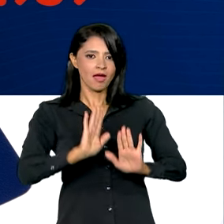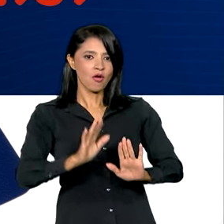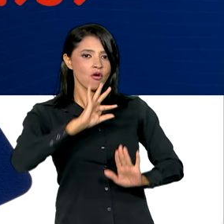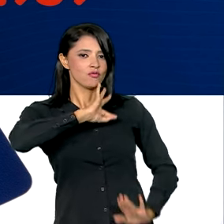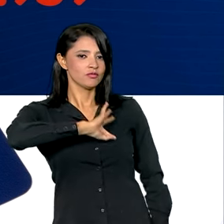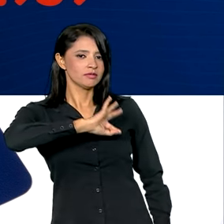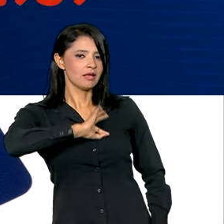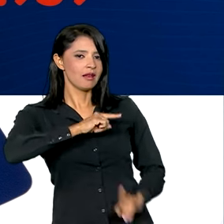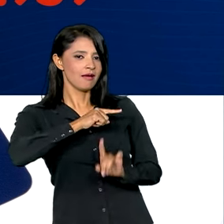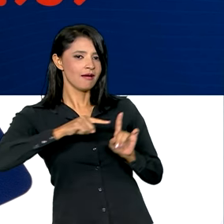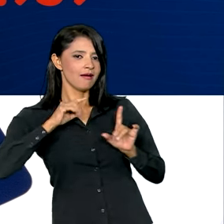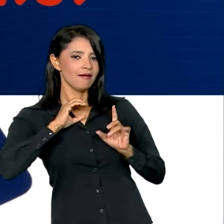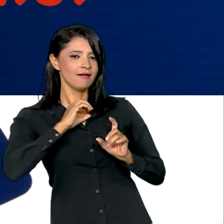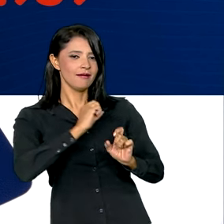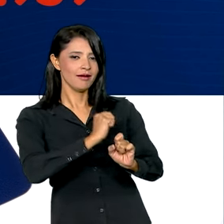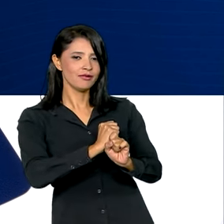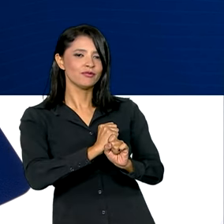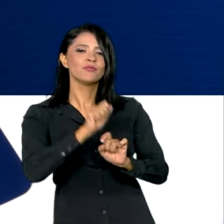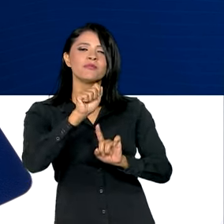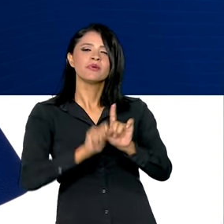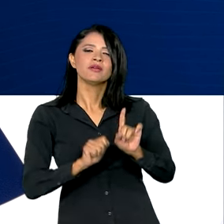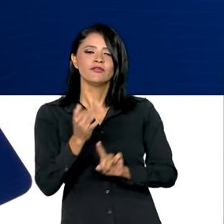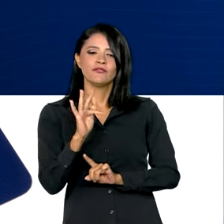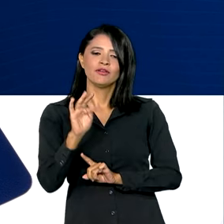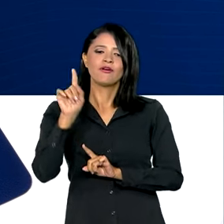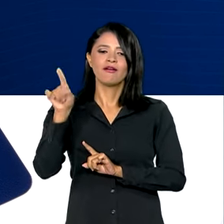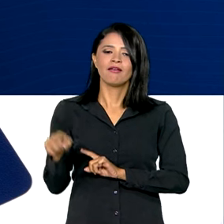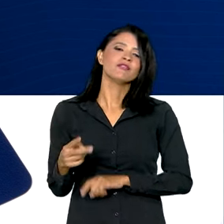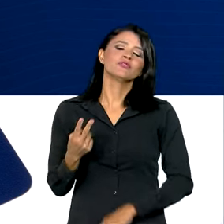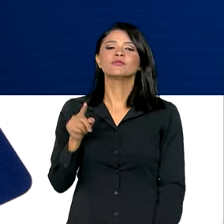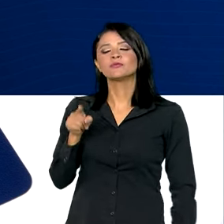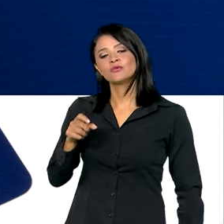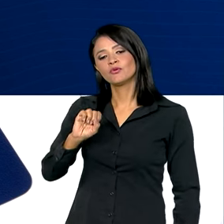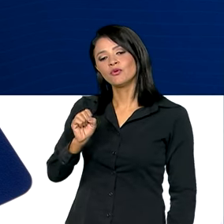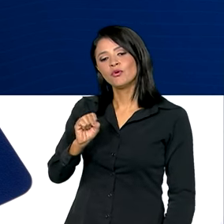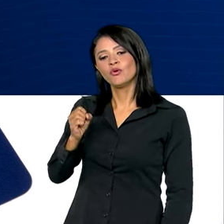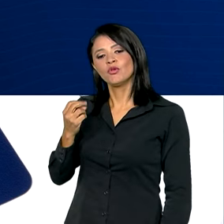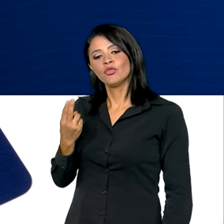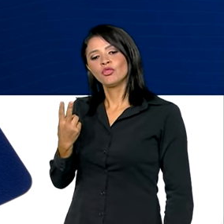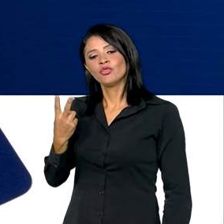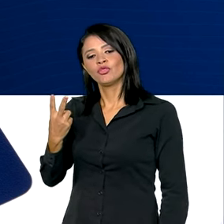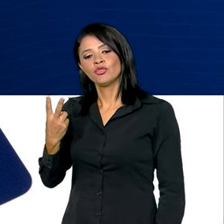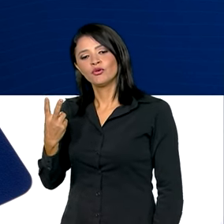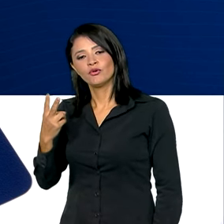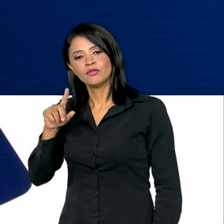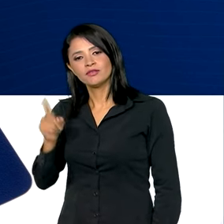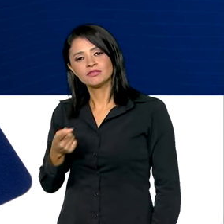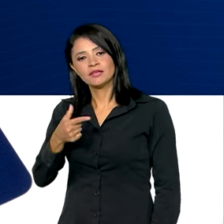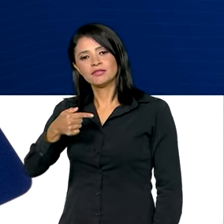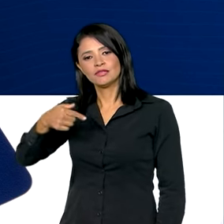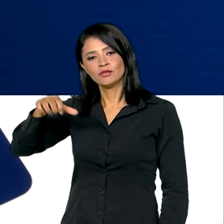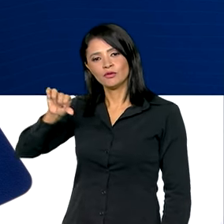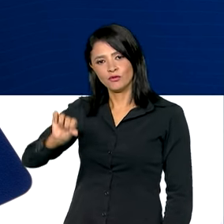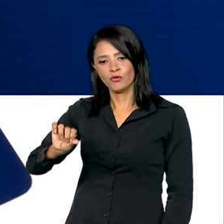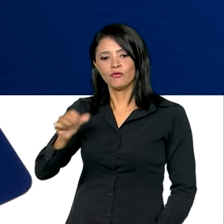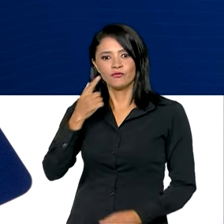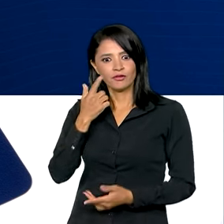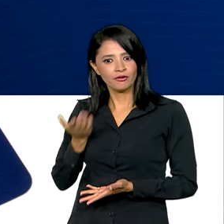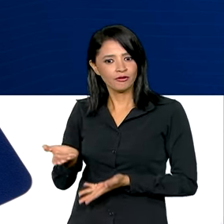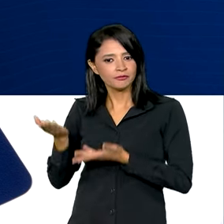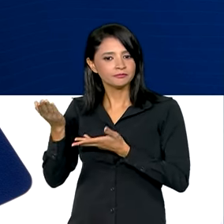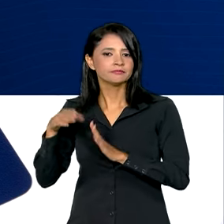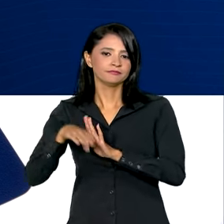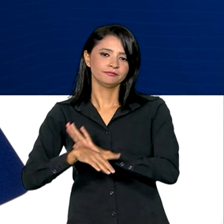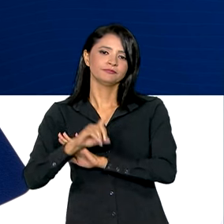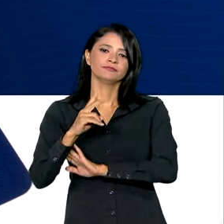médio real de contratação em fevereiro foi de R$ 2.082,79, com queda